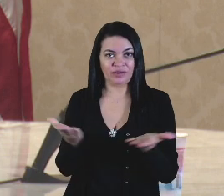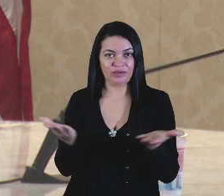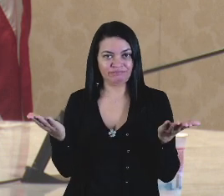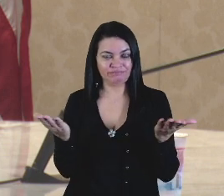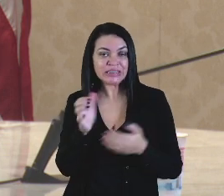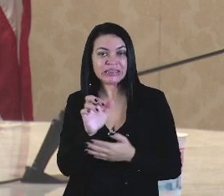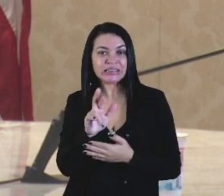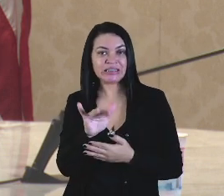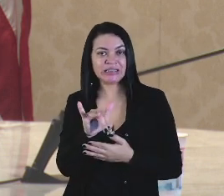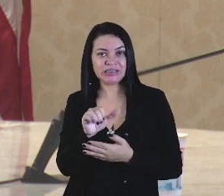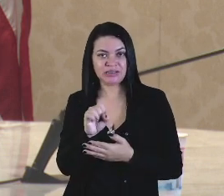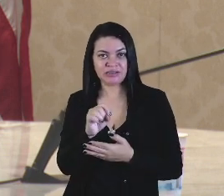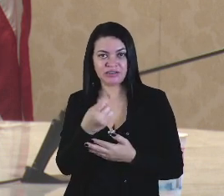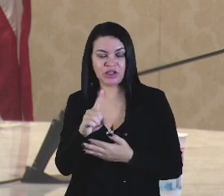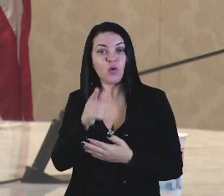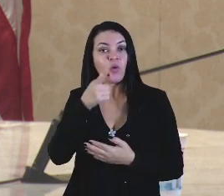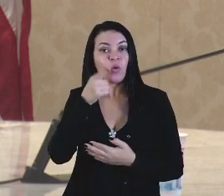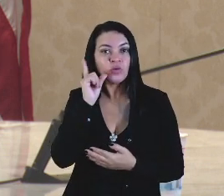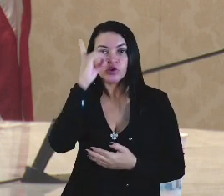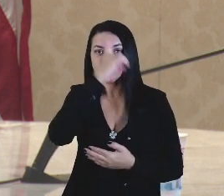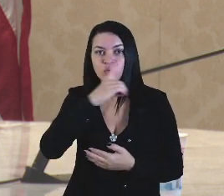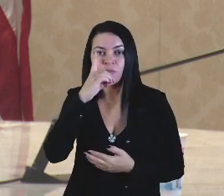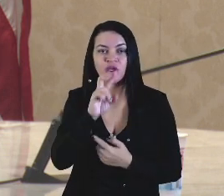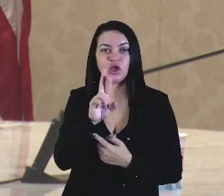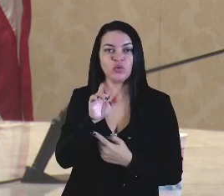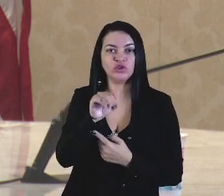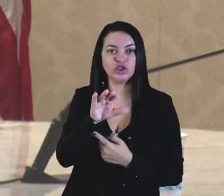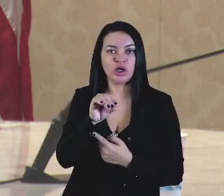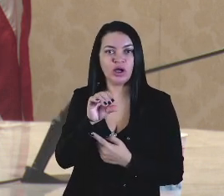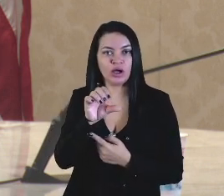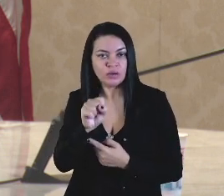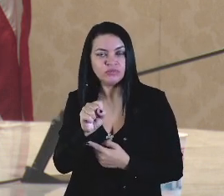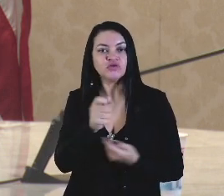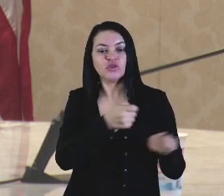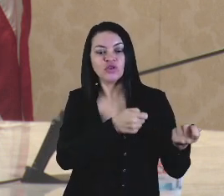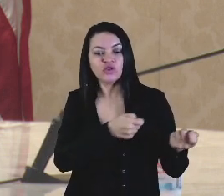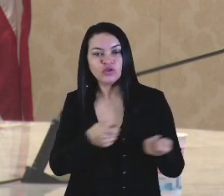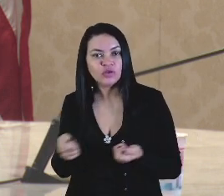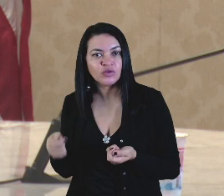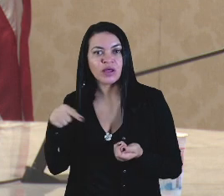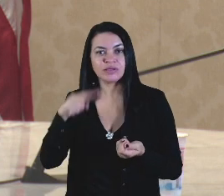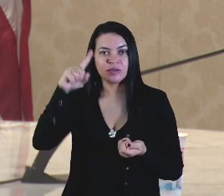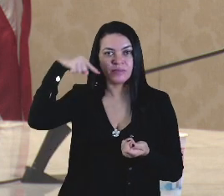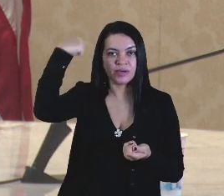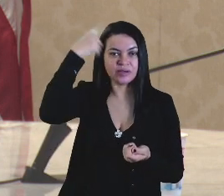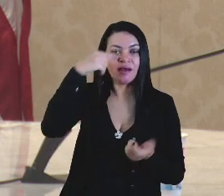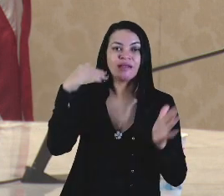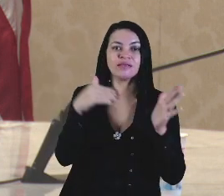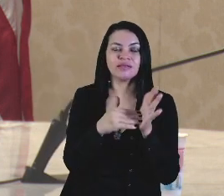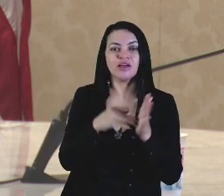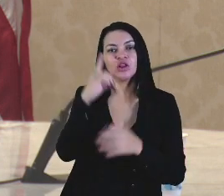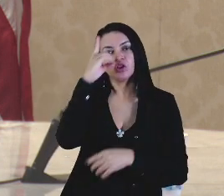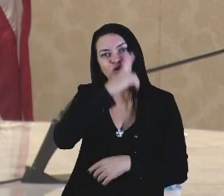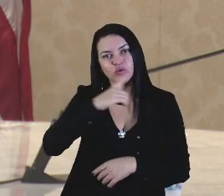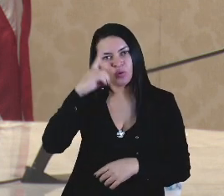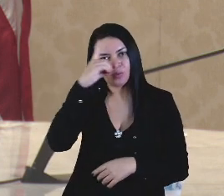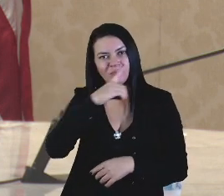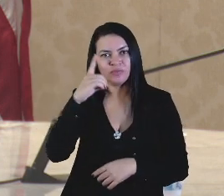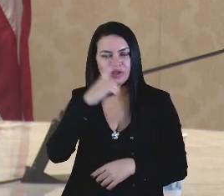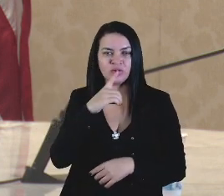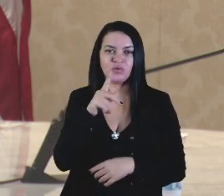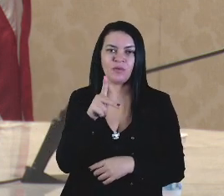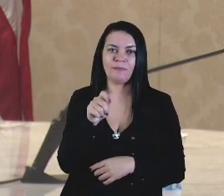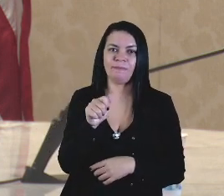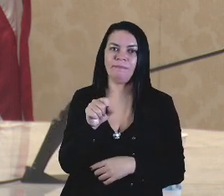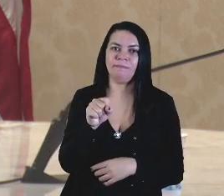Nós tivemos ontem o Domingo de Ramos e teremos a Semana Santa até o Domingo de Páscoa. E esses momentos são marcados